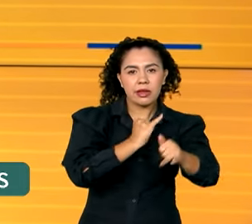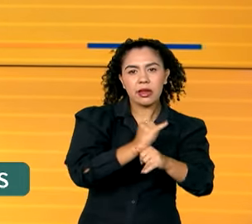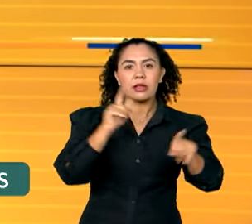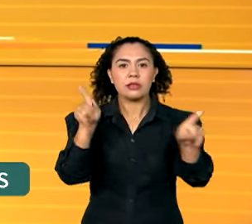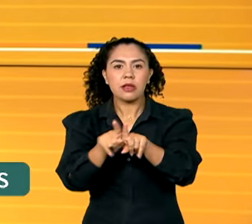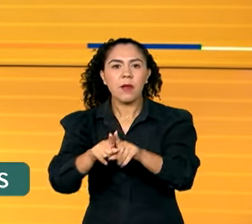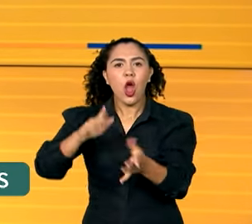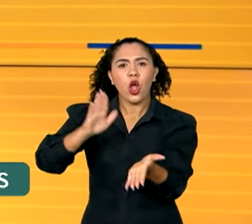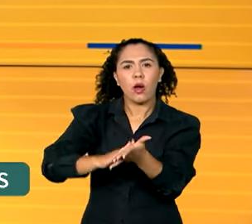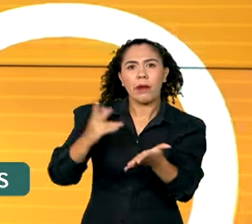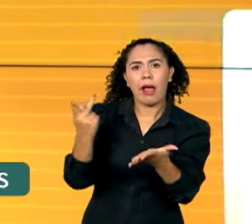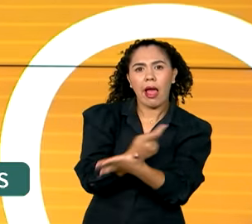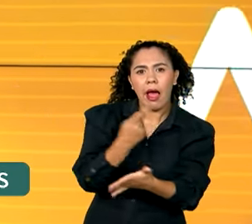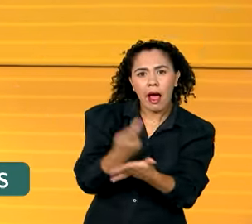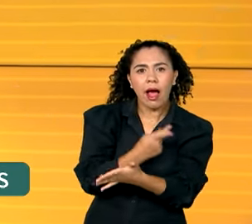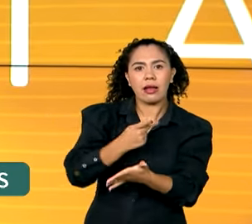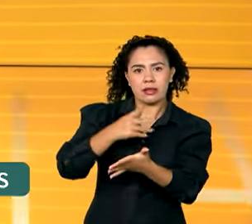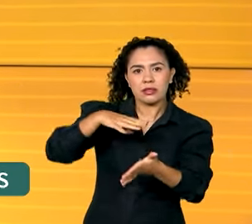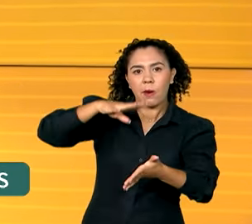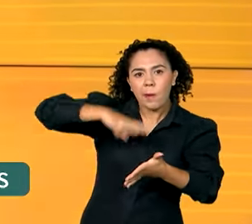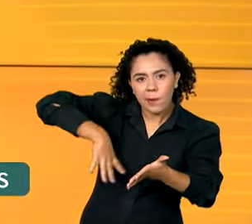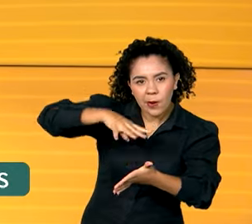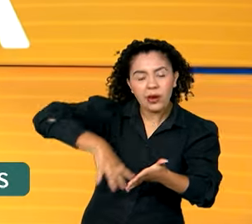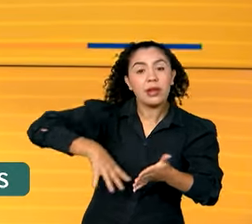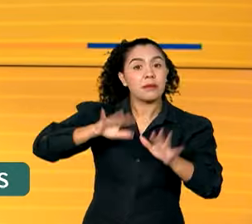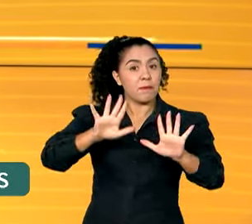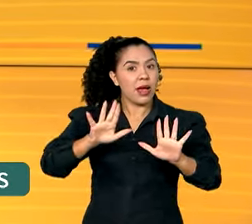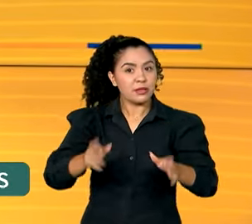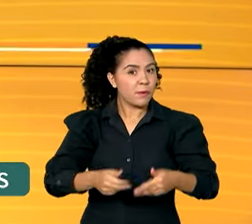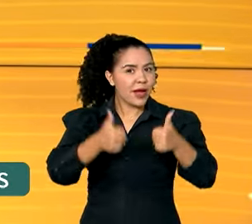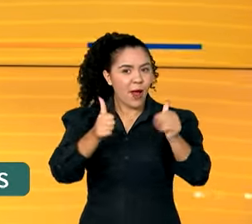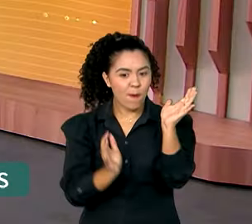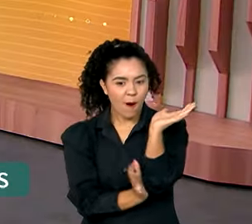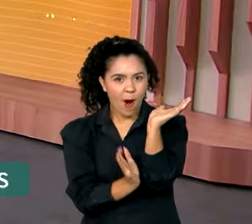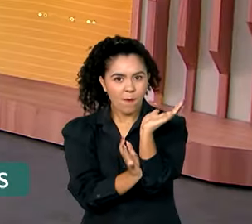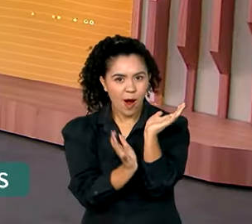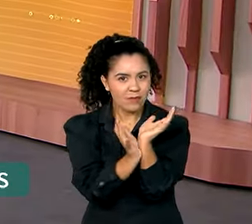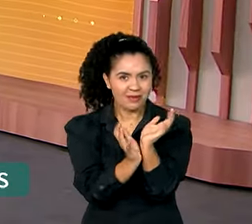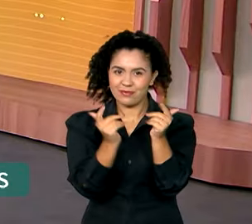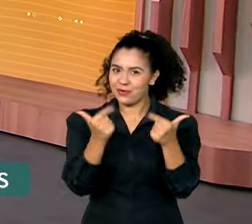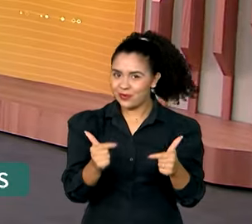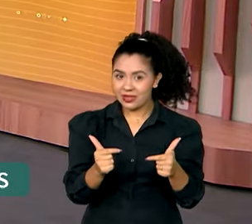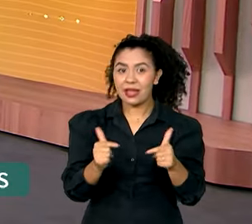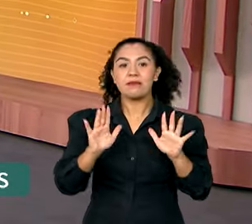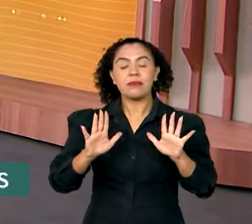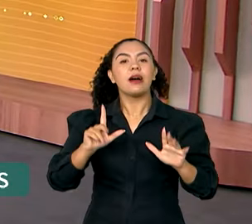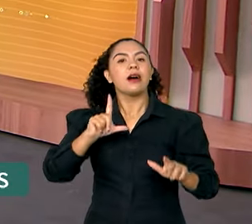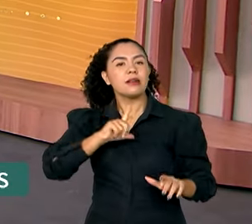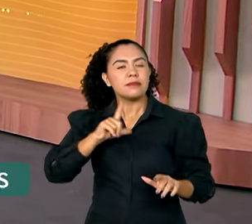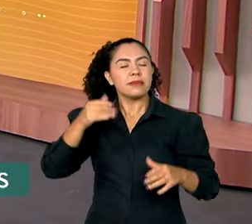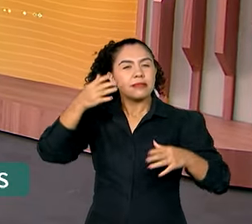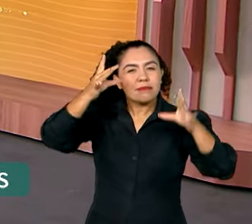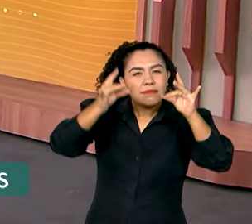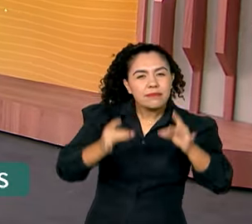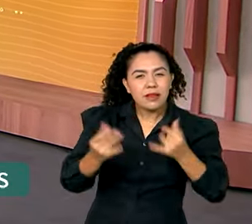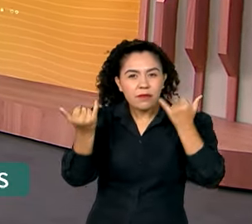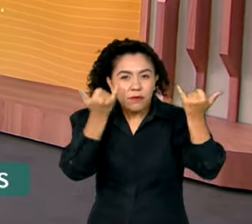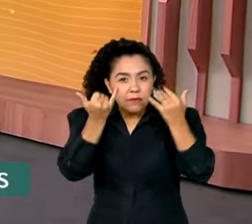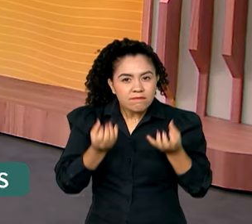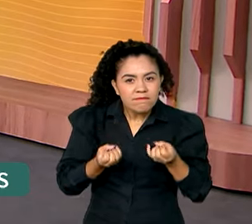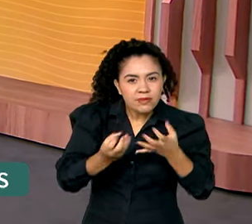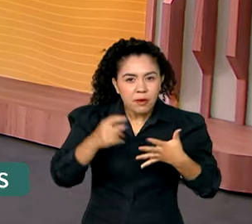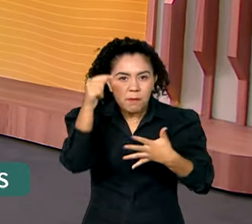indevidas em conta. E melhor, tudo isso sem burocracia. Para a gente saber mais sobre essa importante plataforma,